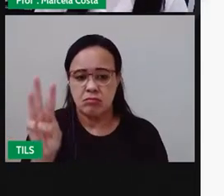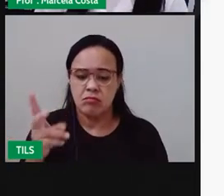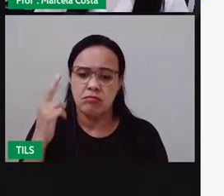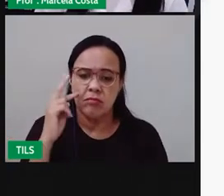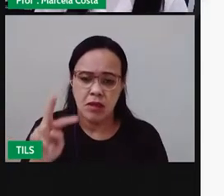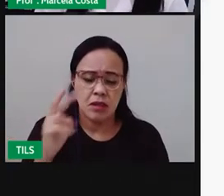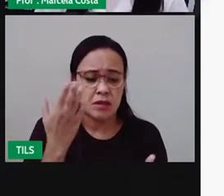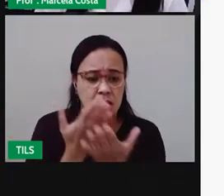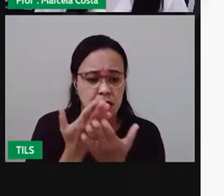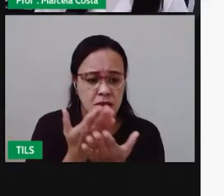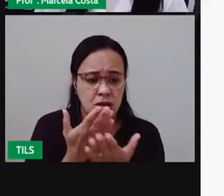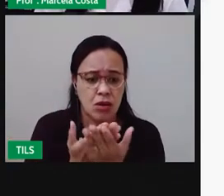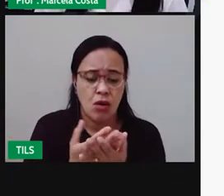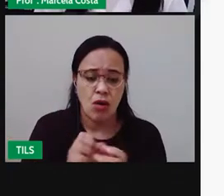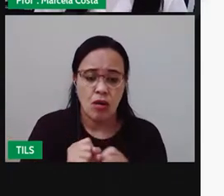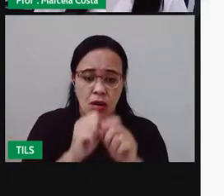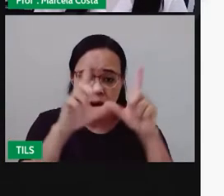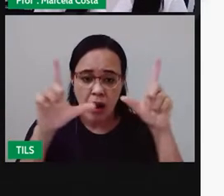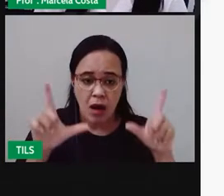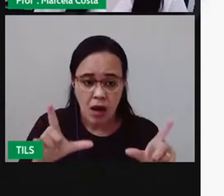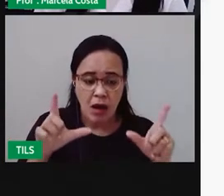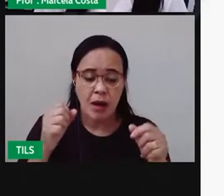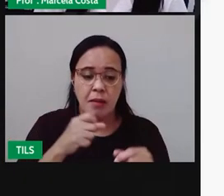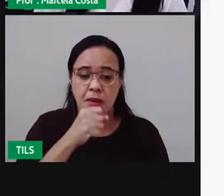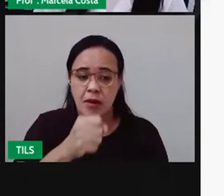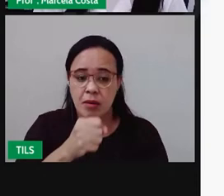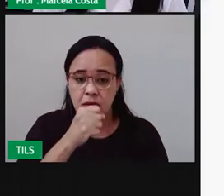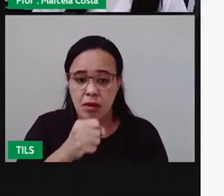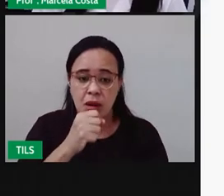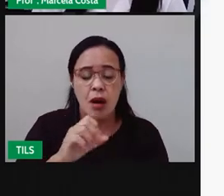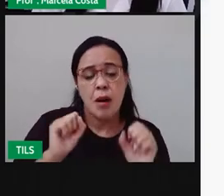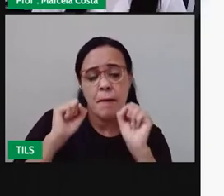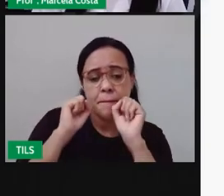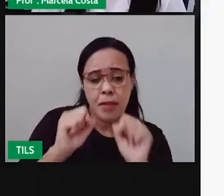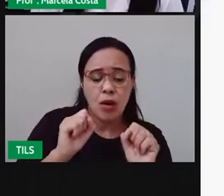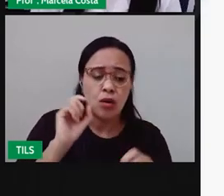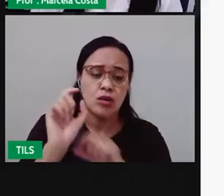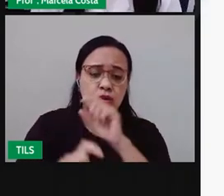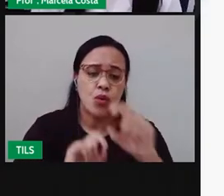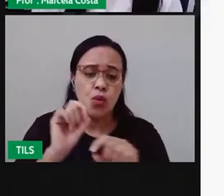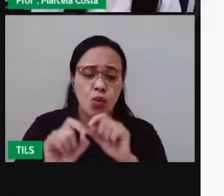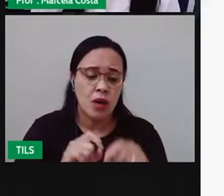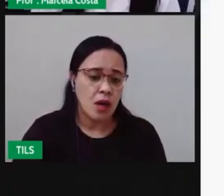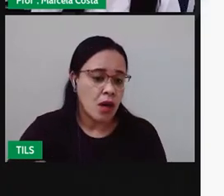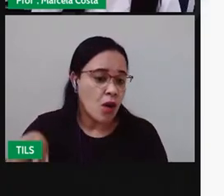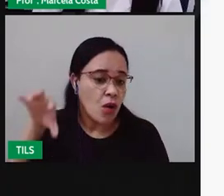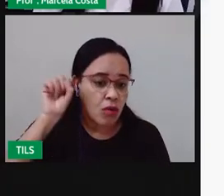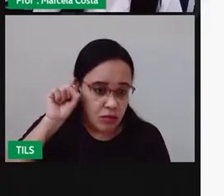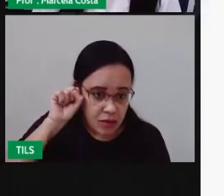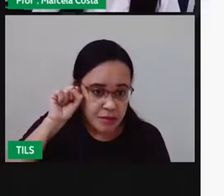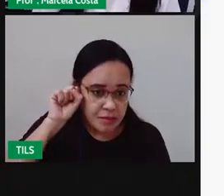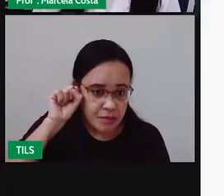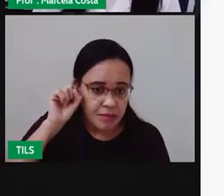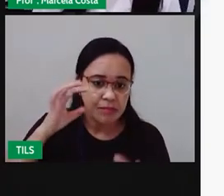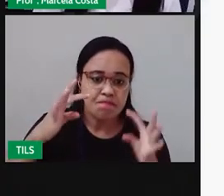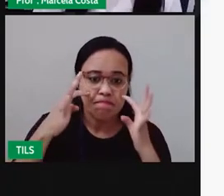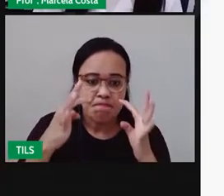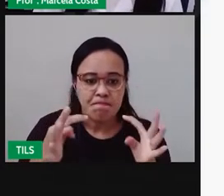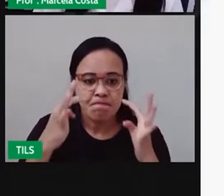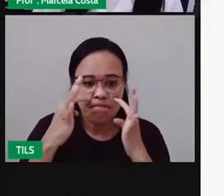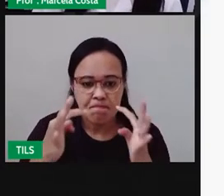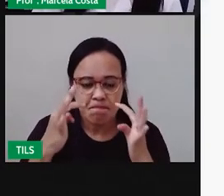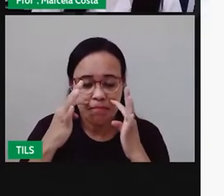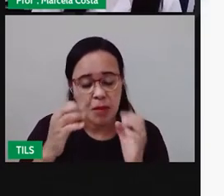aqui para ver uma reportagem, você também tem a opção de ouvir. Você tem a opção de ler